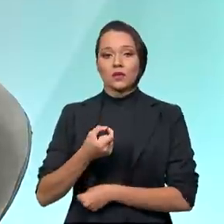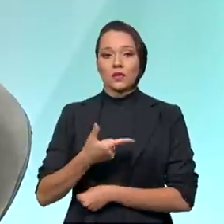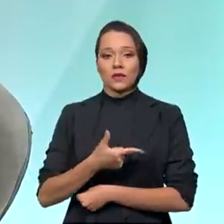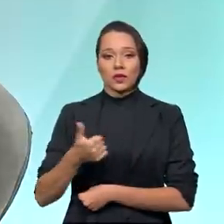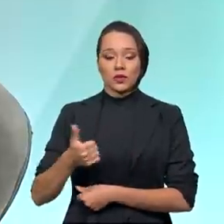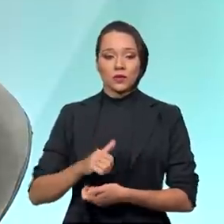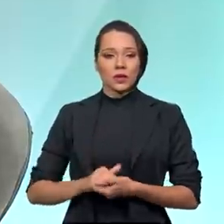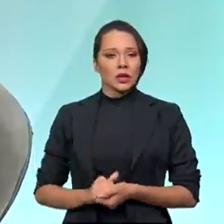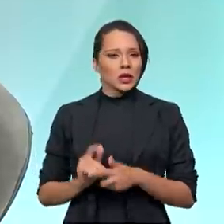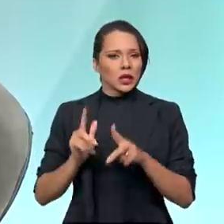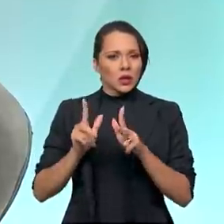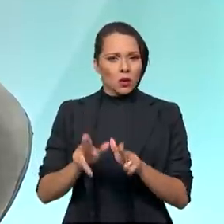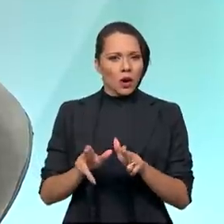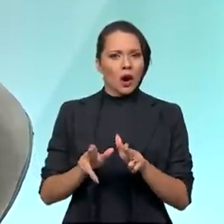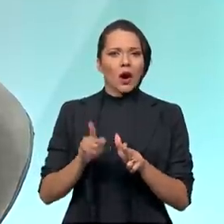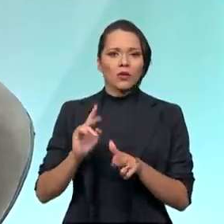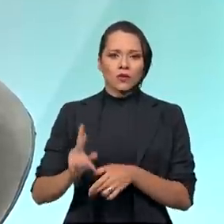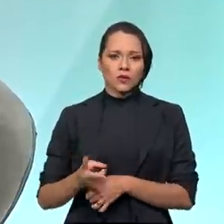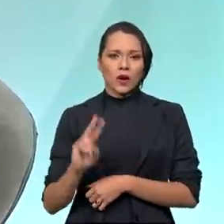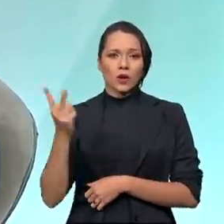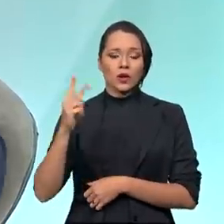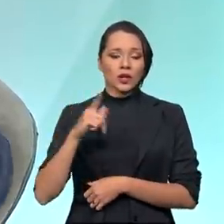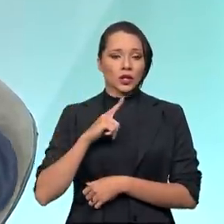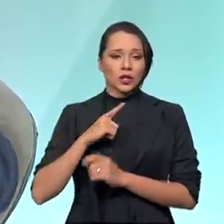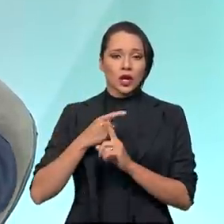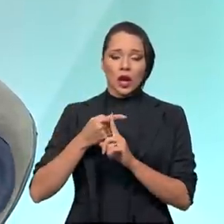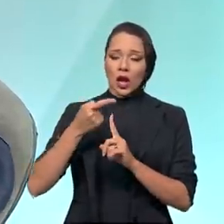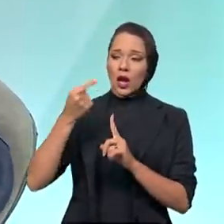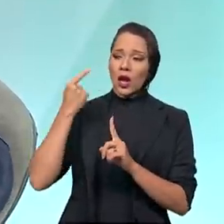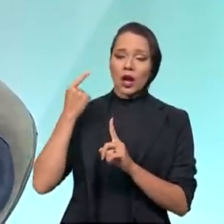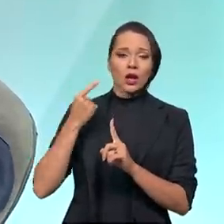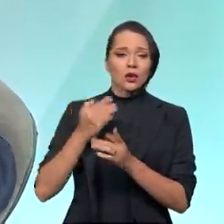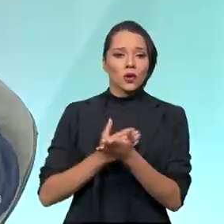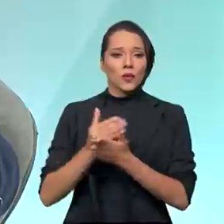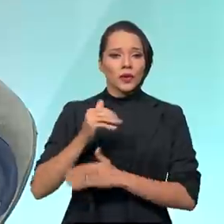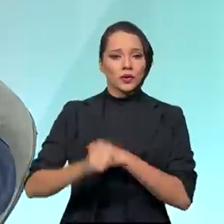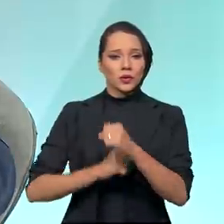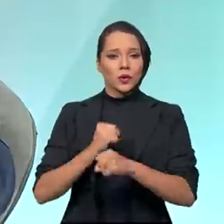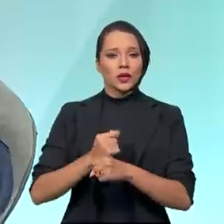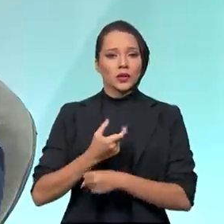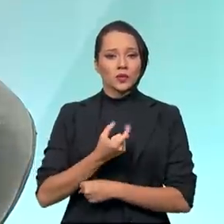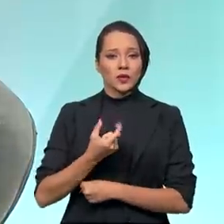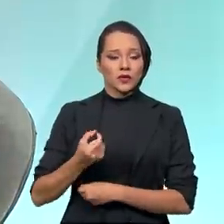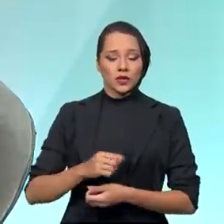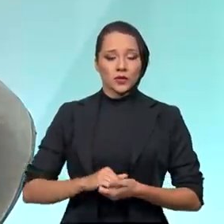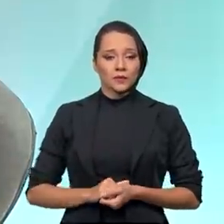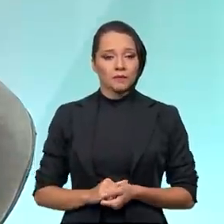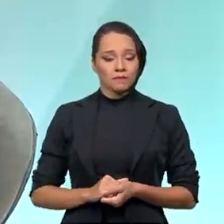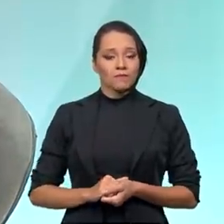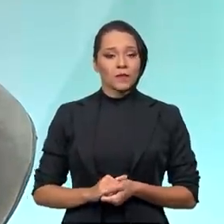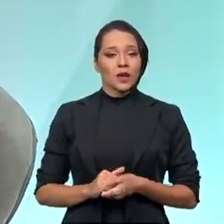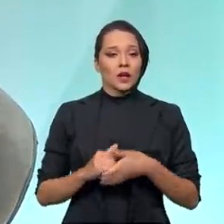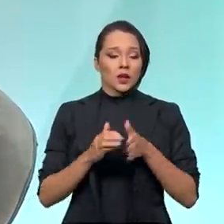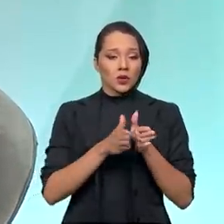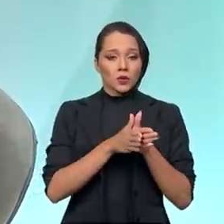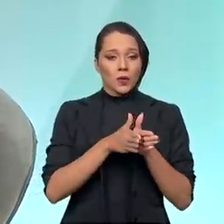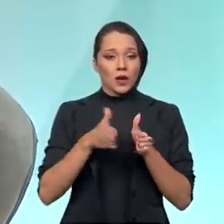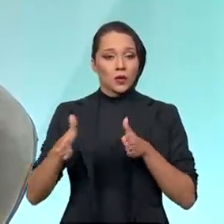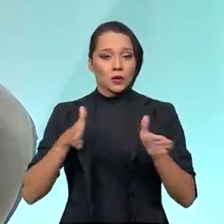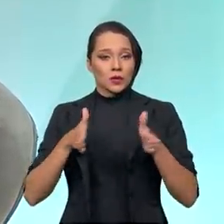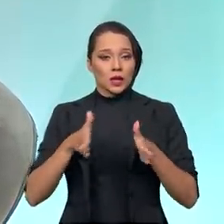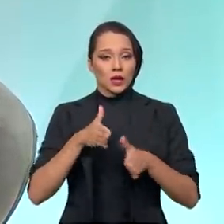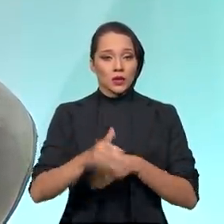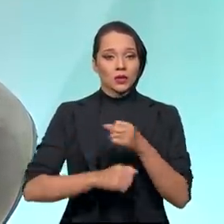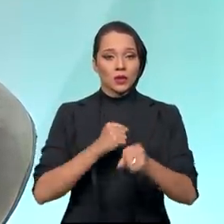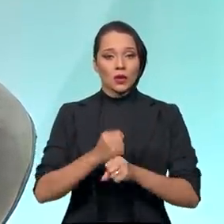nos mesmos patamares de preço que nós tínhamos lá no início do ano de 2020. Mas realmente, durante esse ano